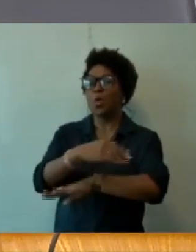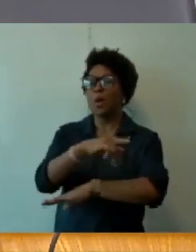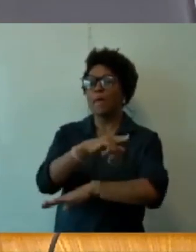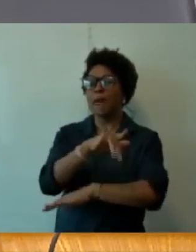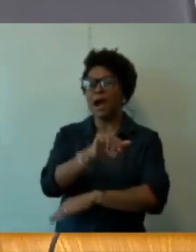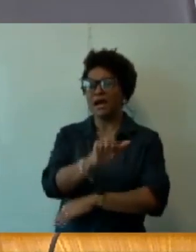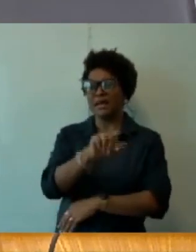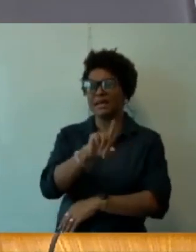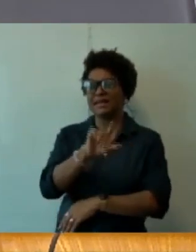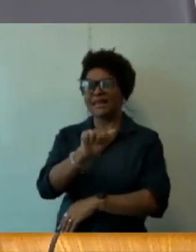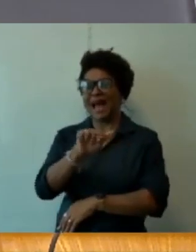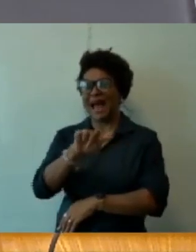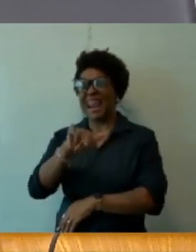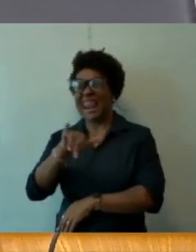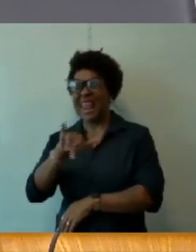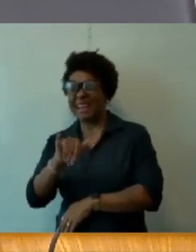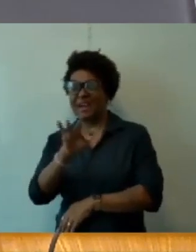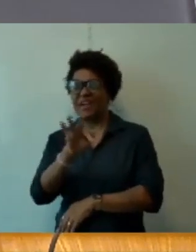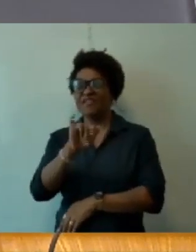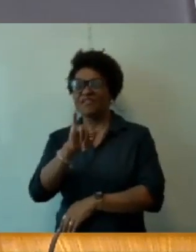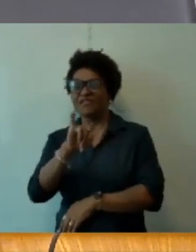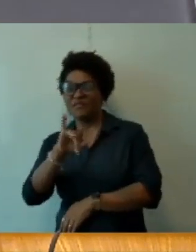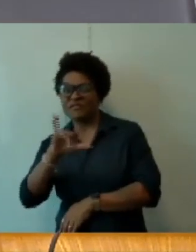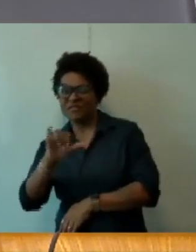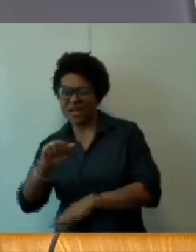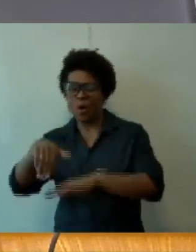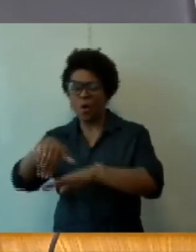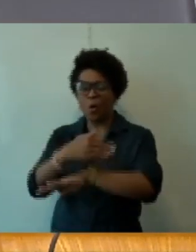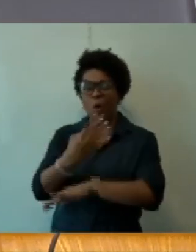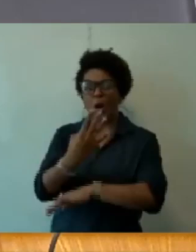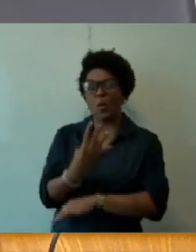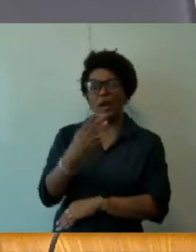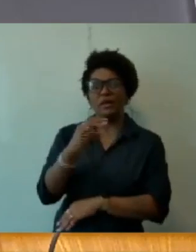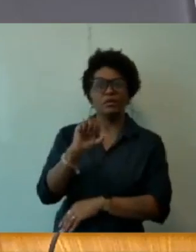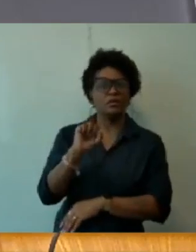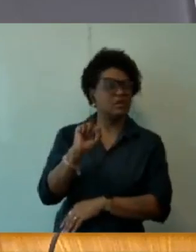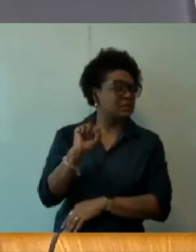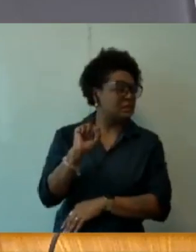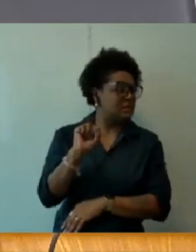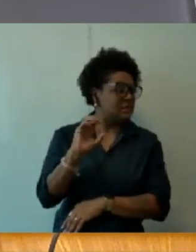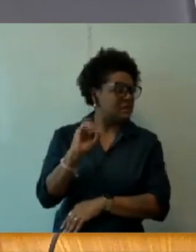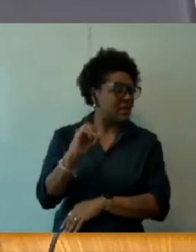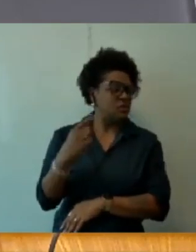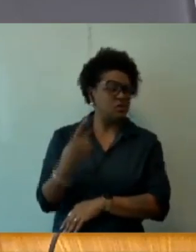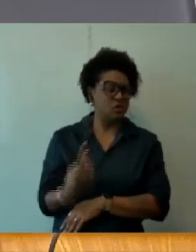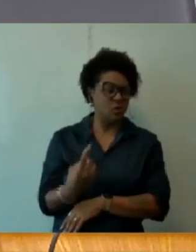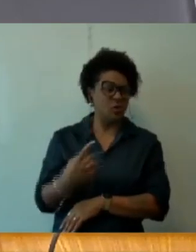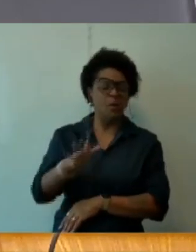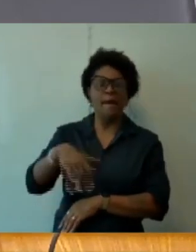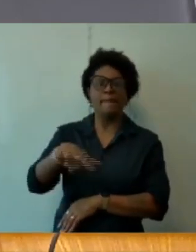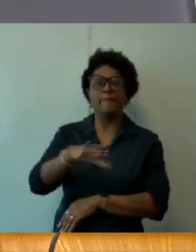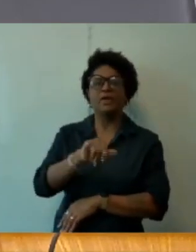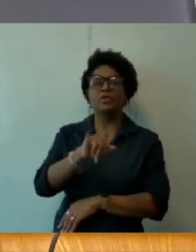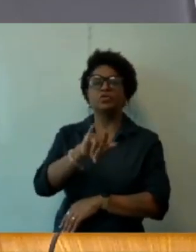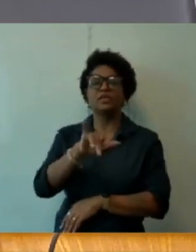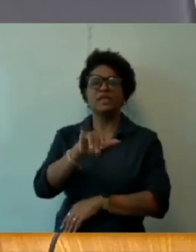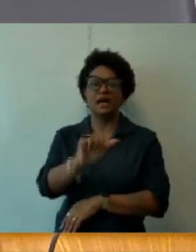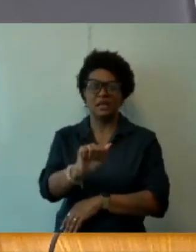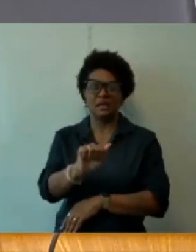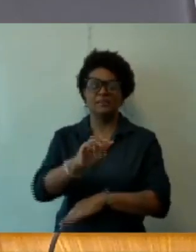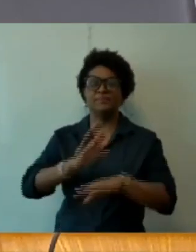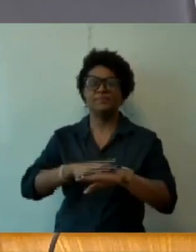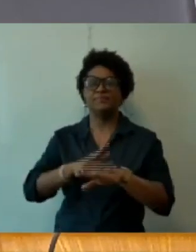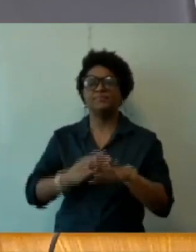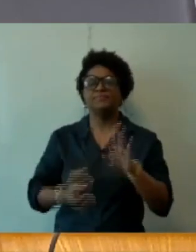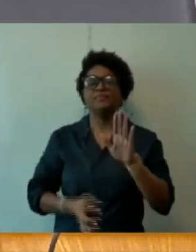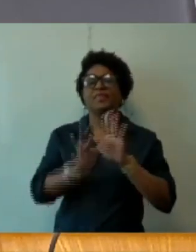4801, no bairro Juliana. Autoria, vereadora Luiz Gonçalves. O relator, o vereador Ramon Bimeano, da Casa de Apoio. A